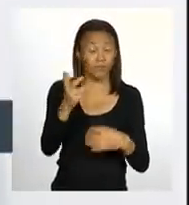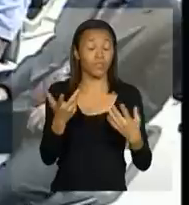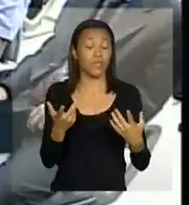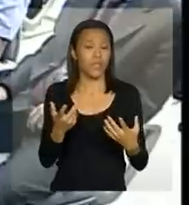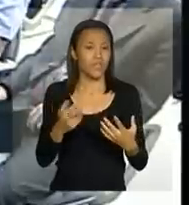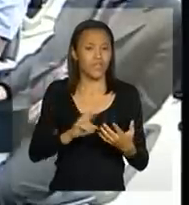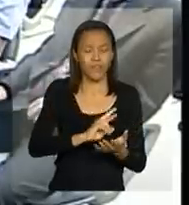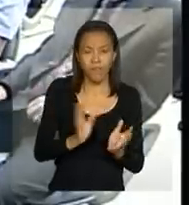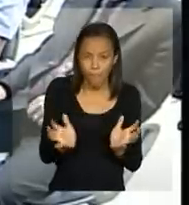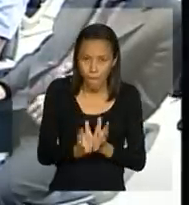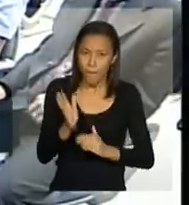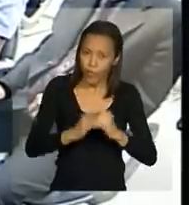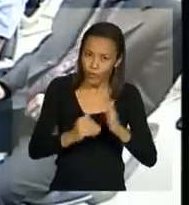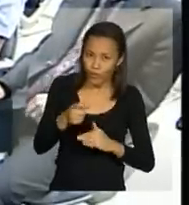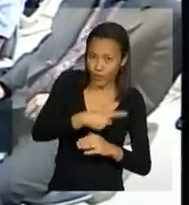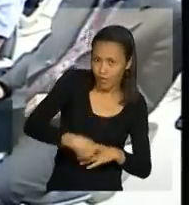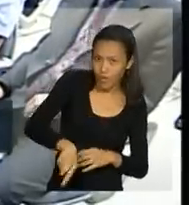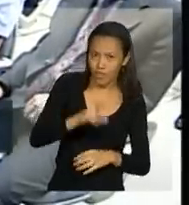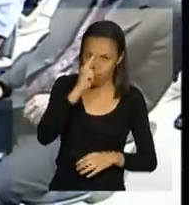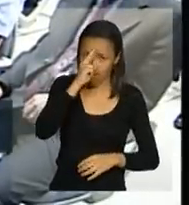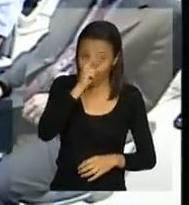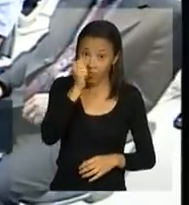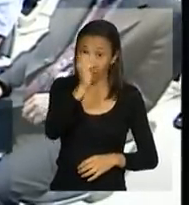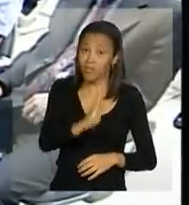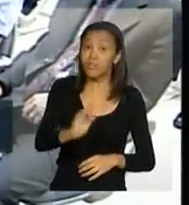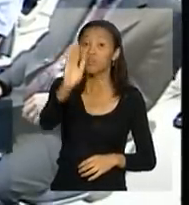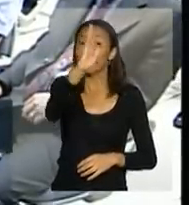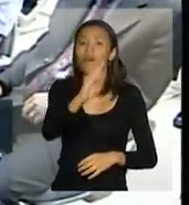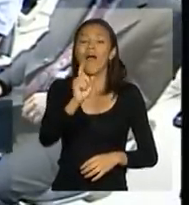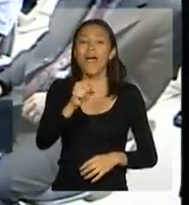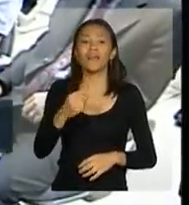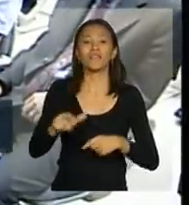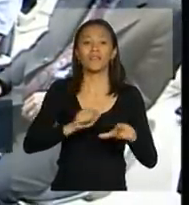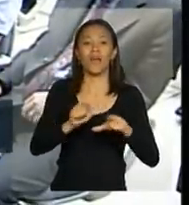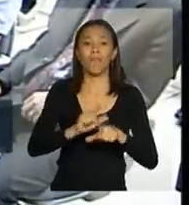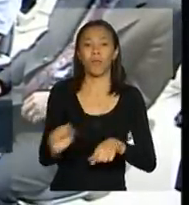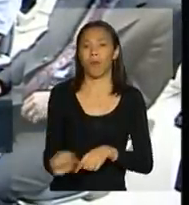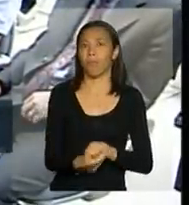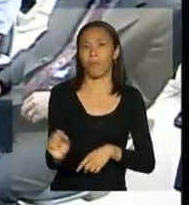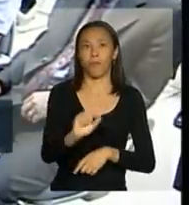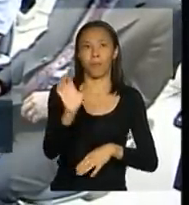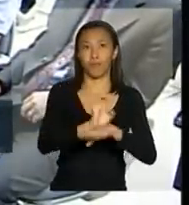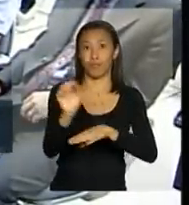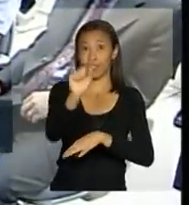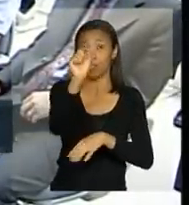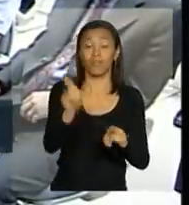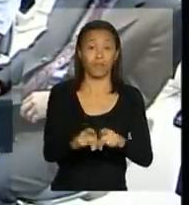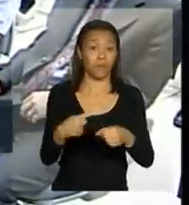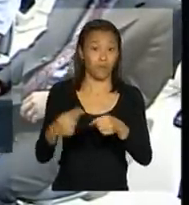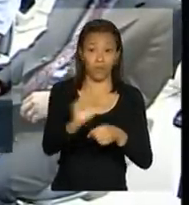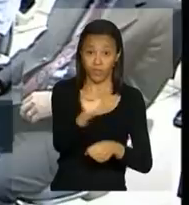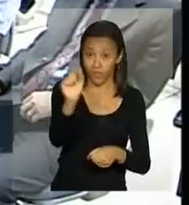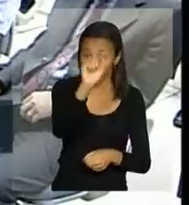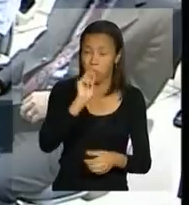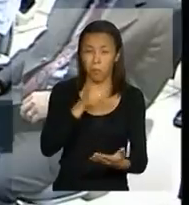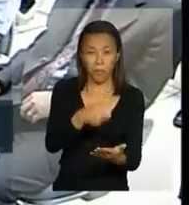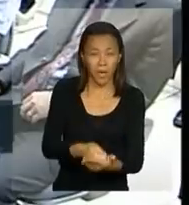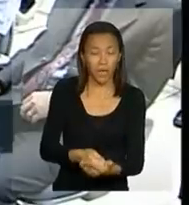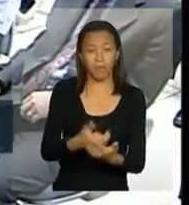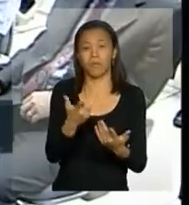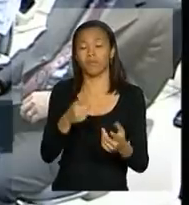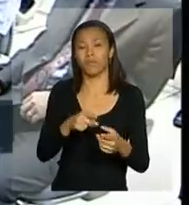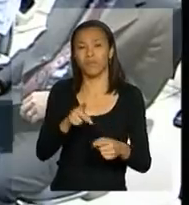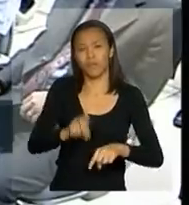de profissionais da Força Nacional do SUS, são profissionais que atuam nos estados e municípios com termos de cooperação, pagamento de áreas e